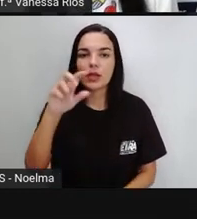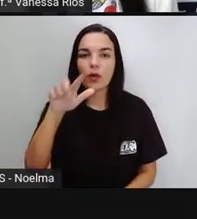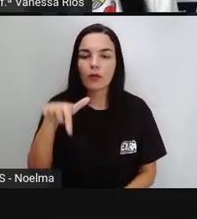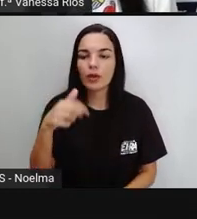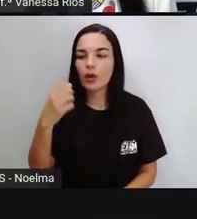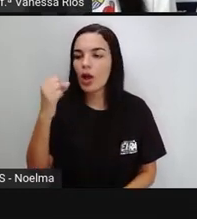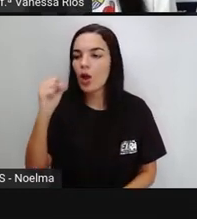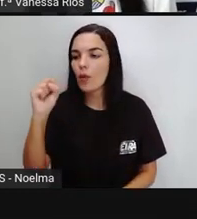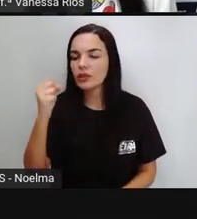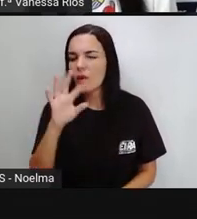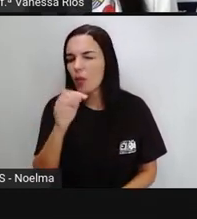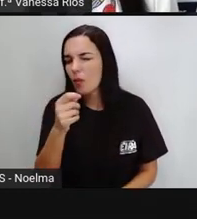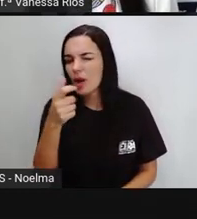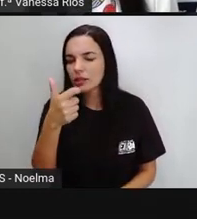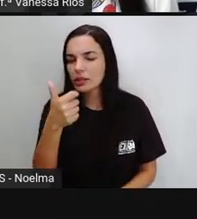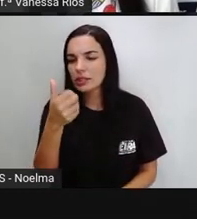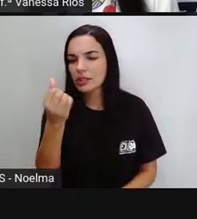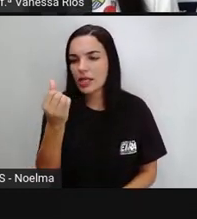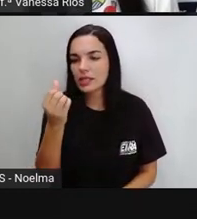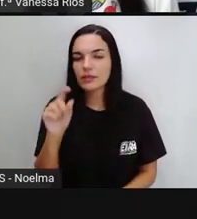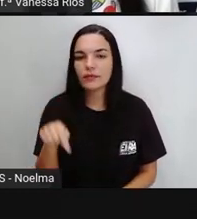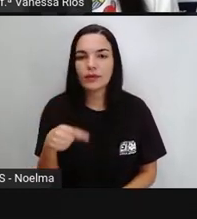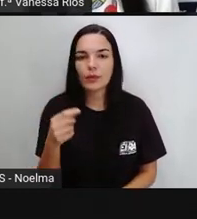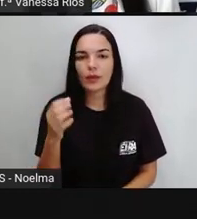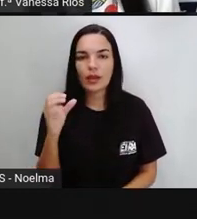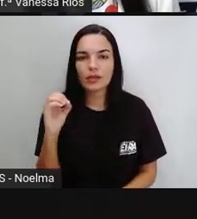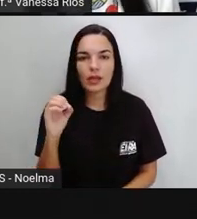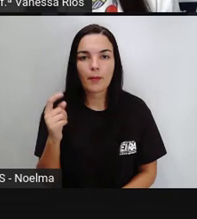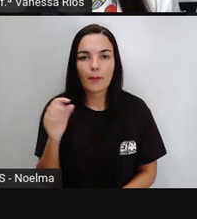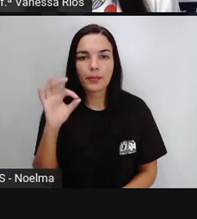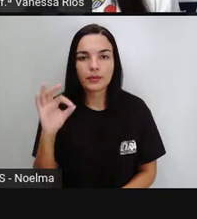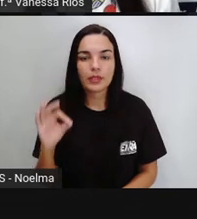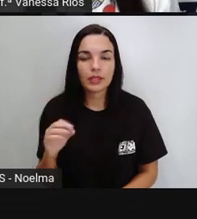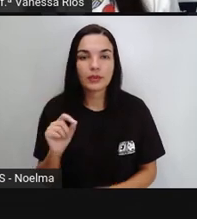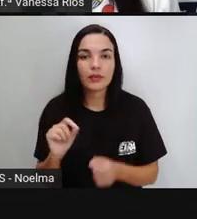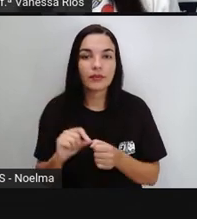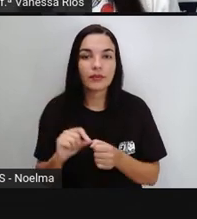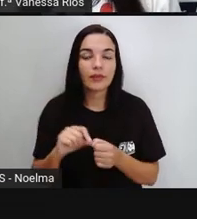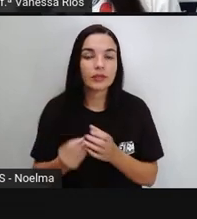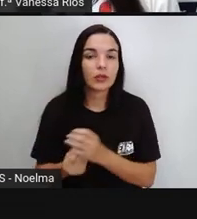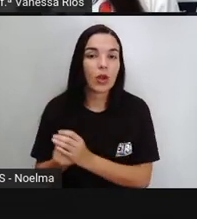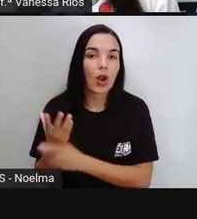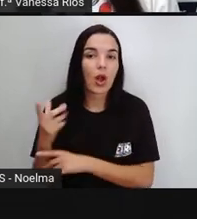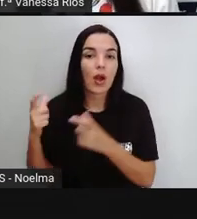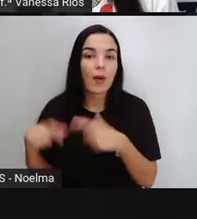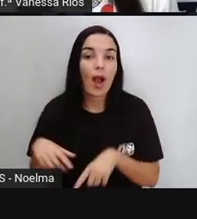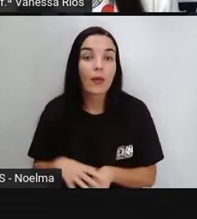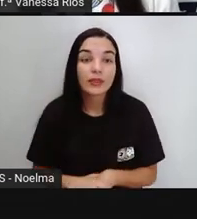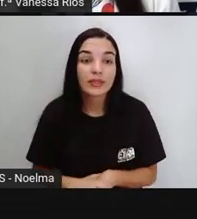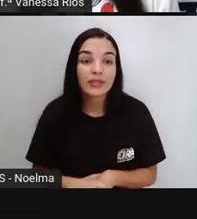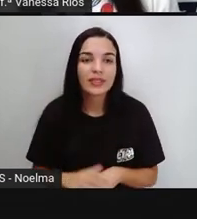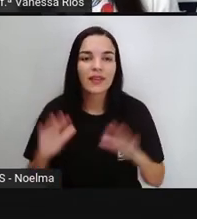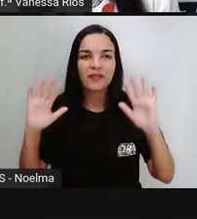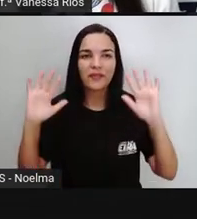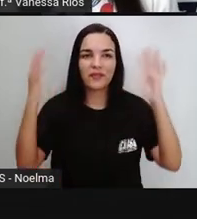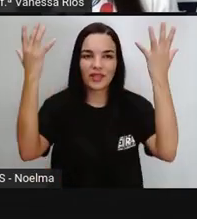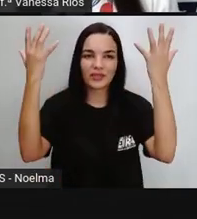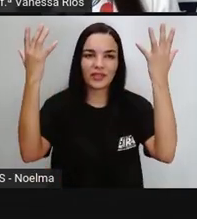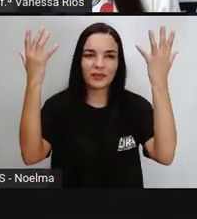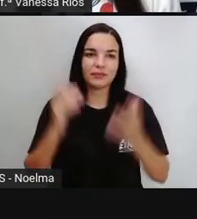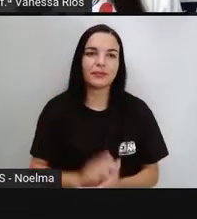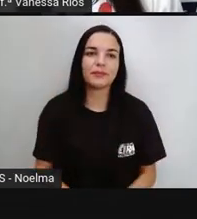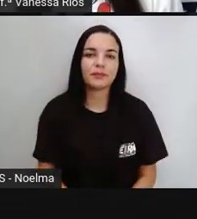% são causados em eventos. E a gente consegue observar outros dados e outros locais, não é?